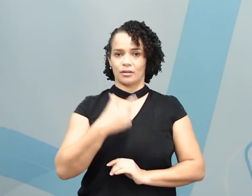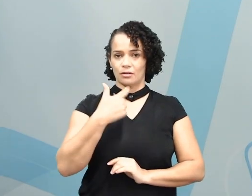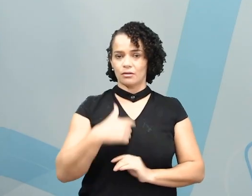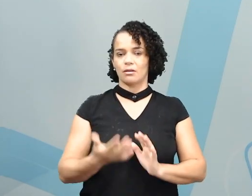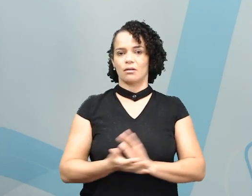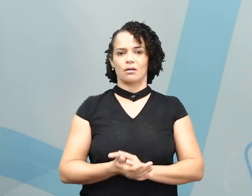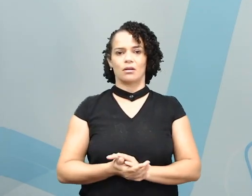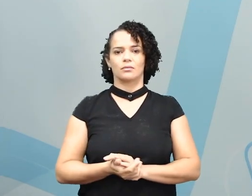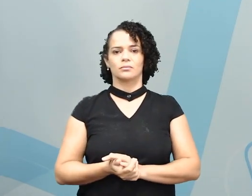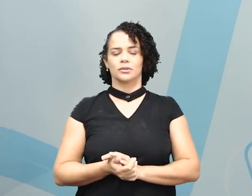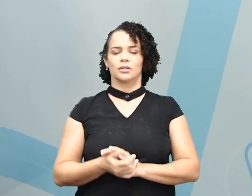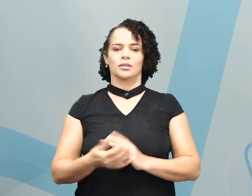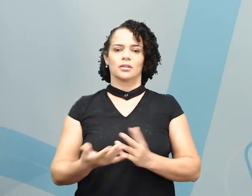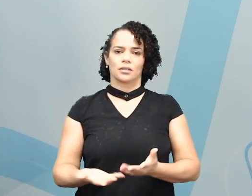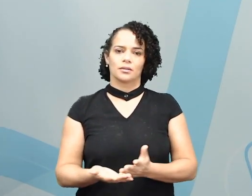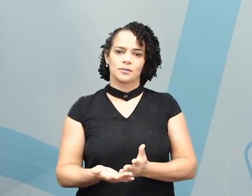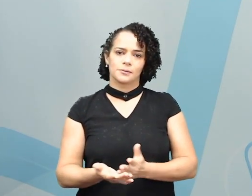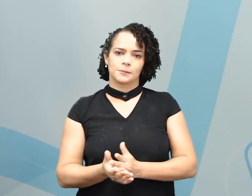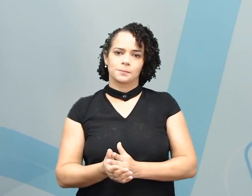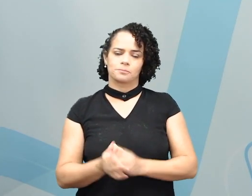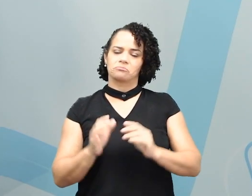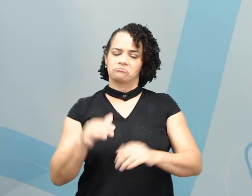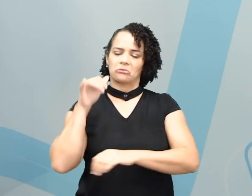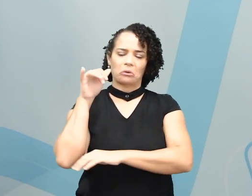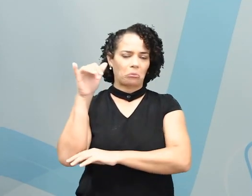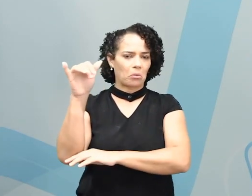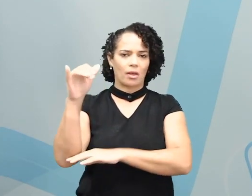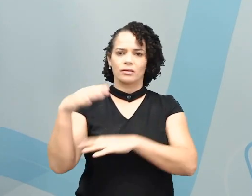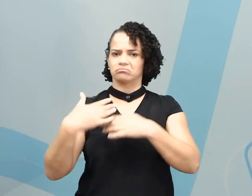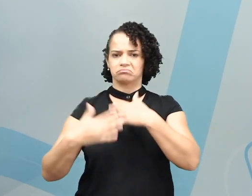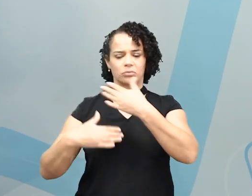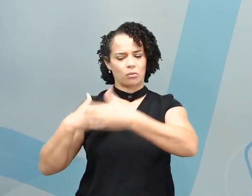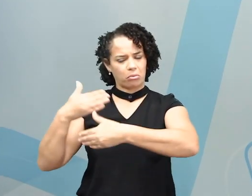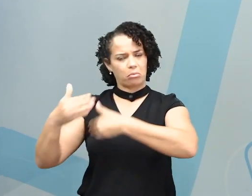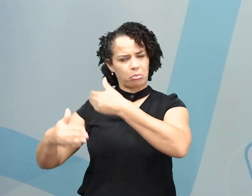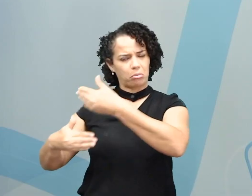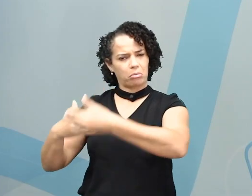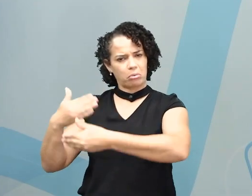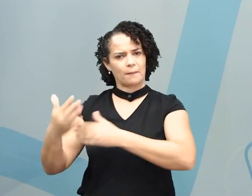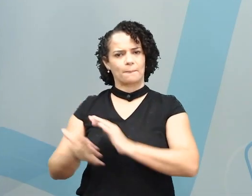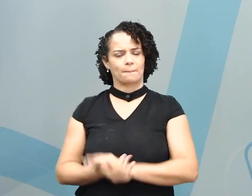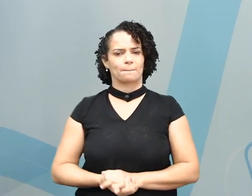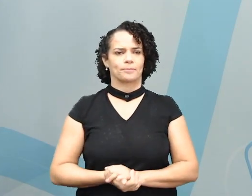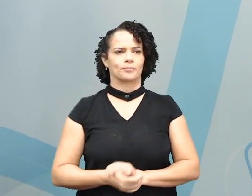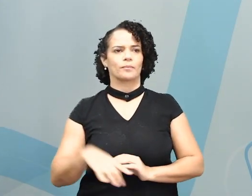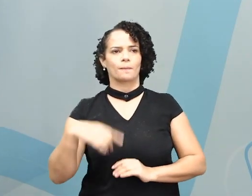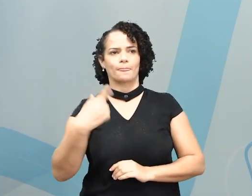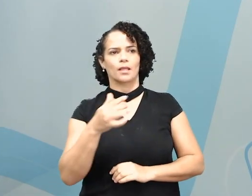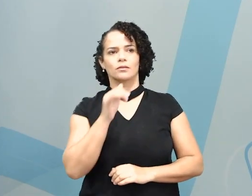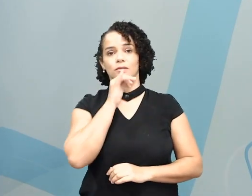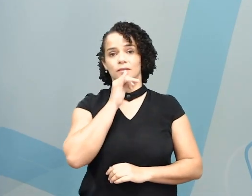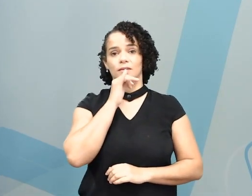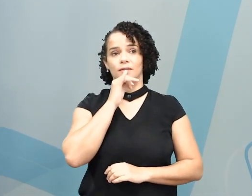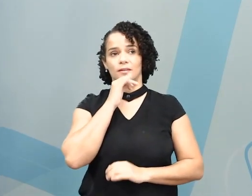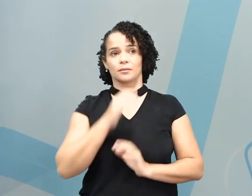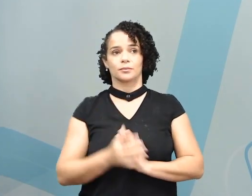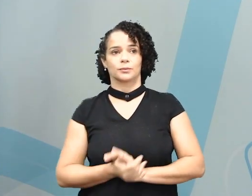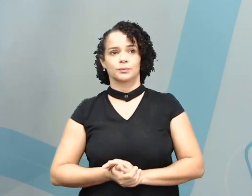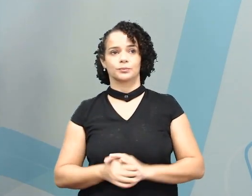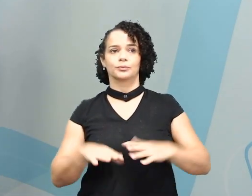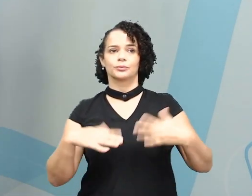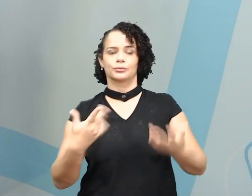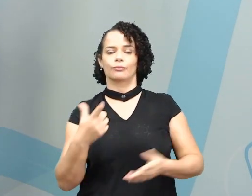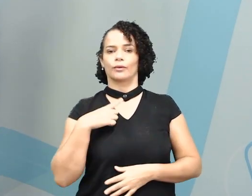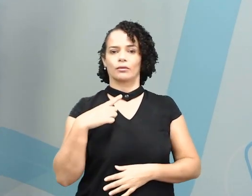a pilot, e assim por diante. Vamos para alguns outros exemplos. Quando